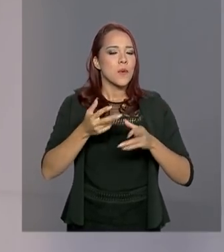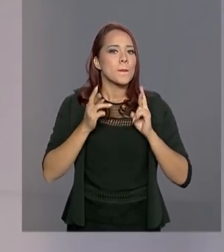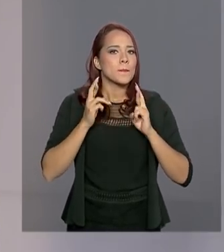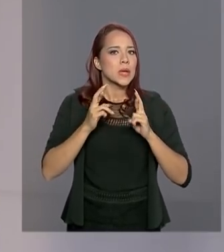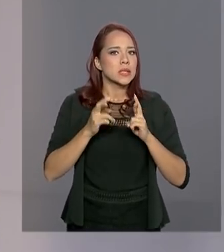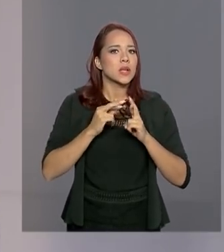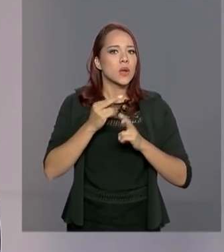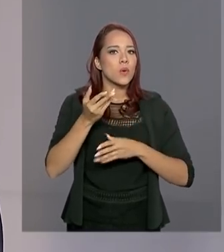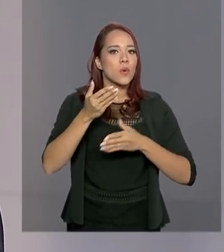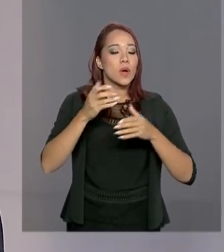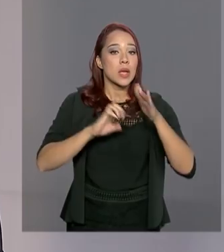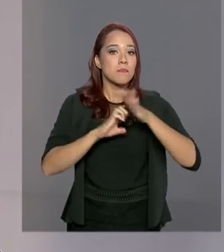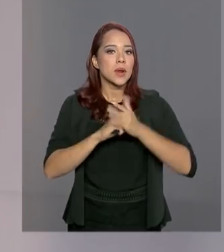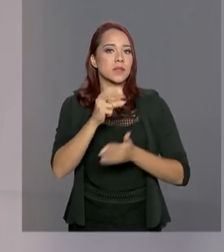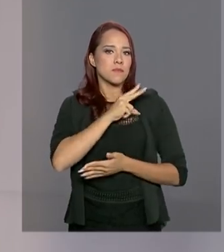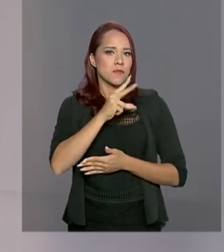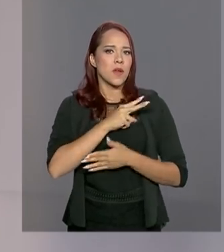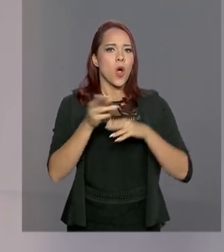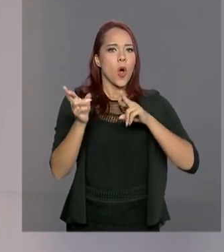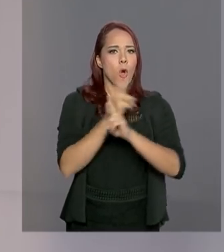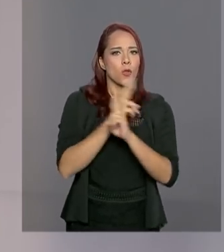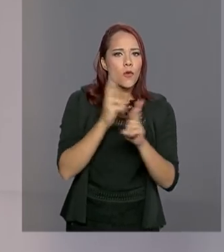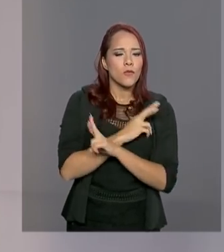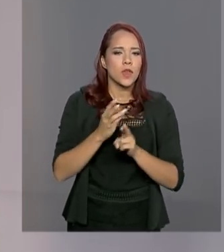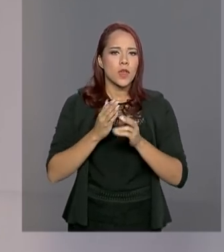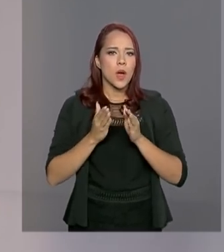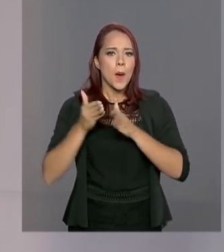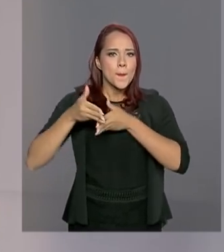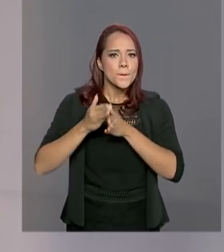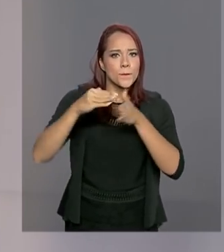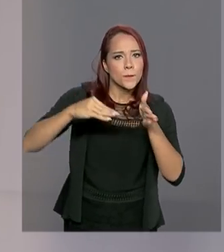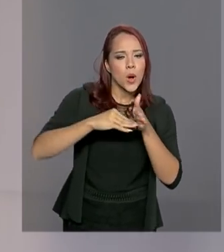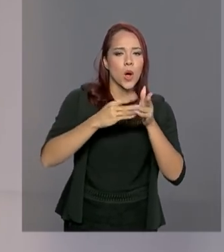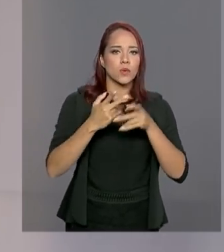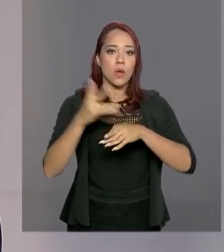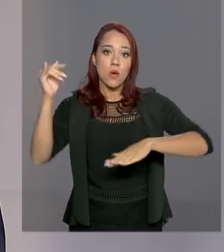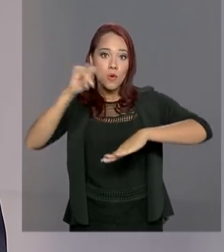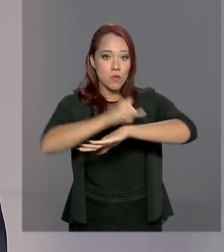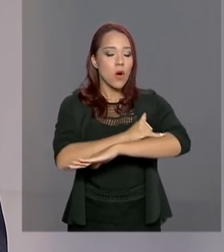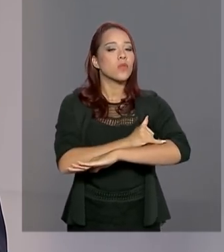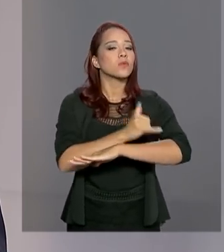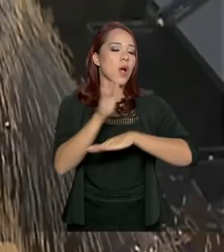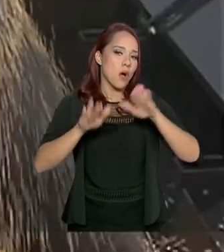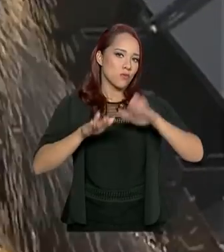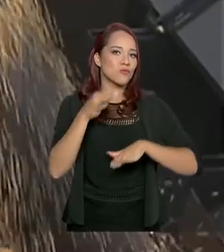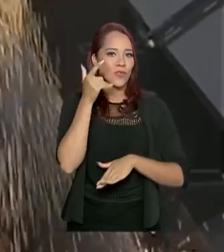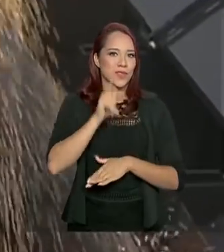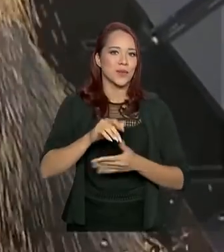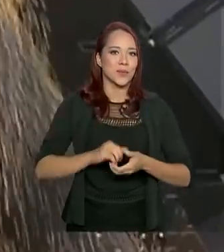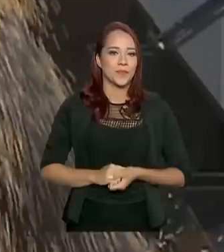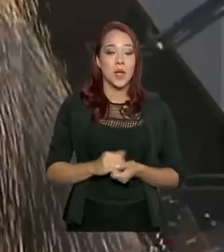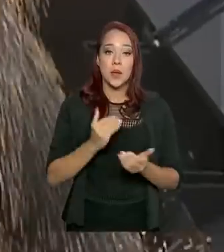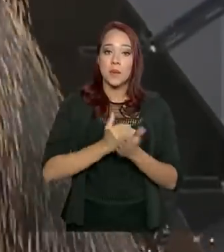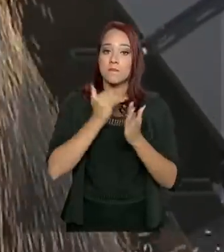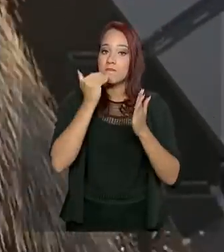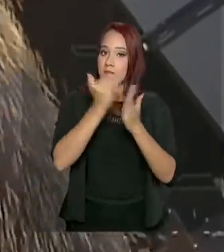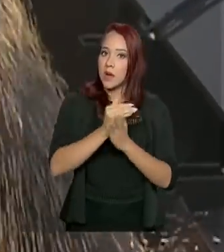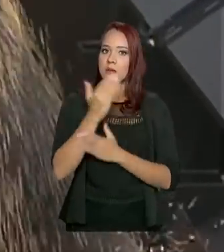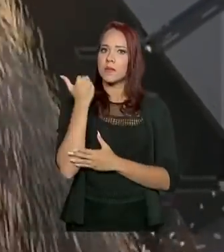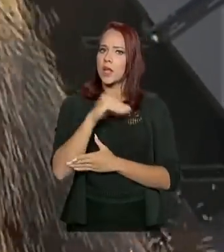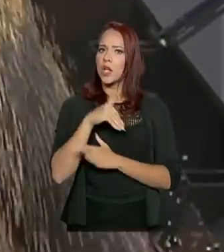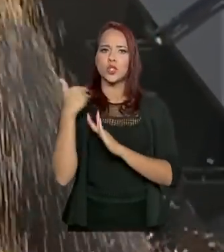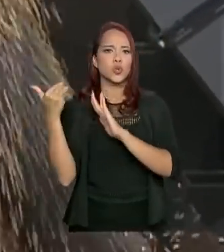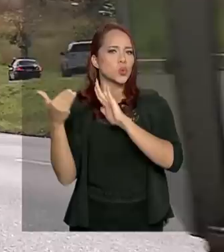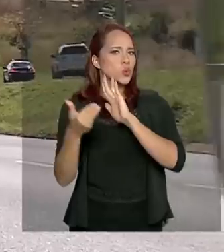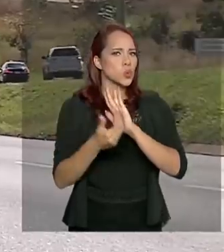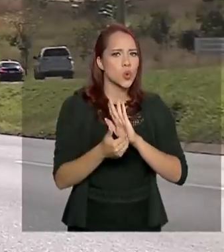iniciativa privada. Rodovias, portos e aeroportos foram algumas das áreas concedidas. Mais da metade de tudo o que é